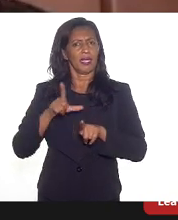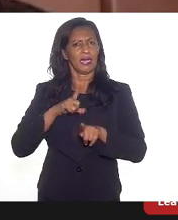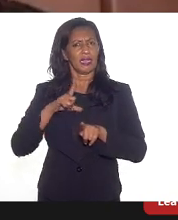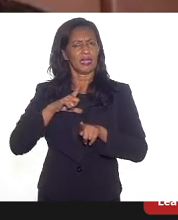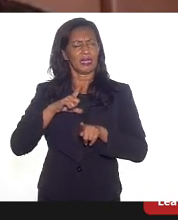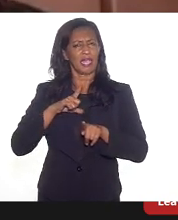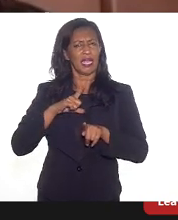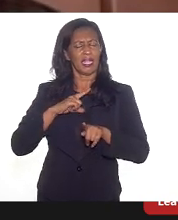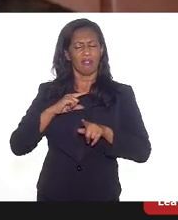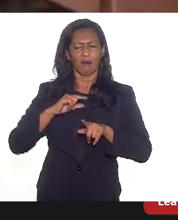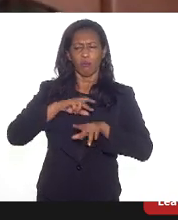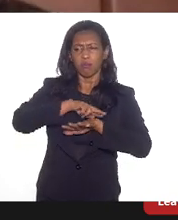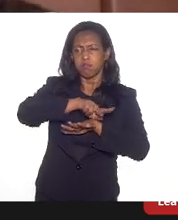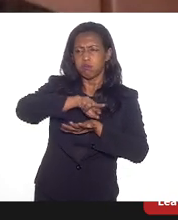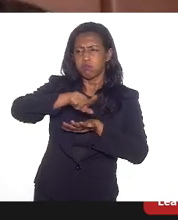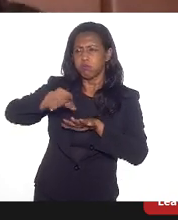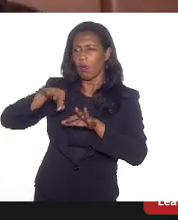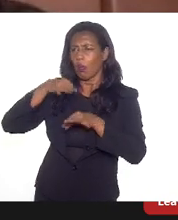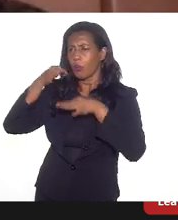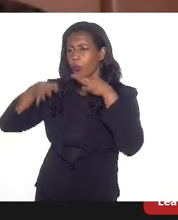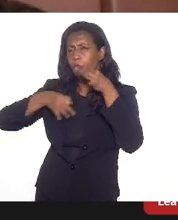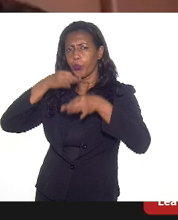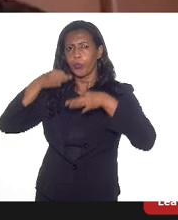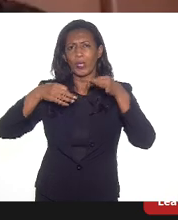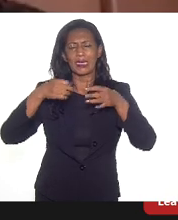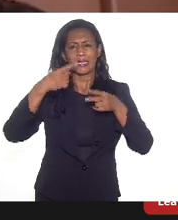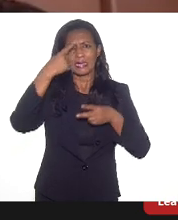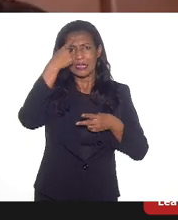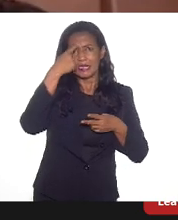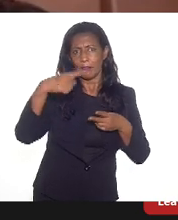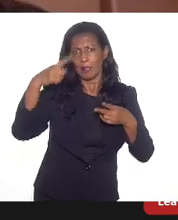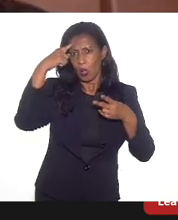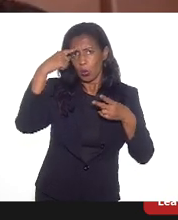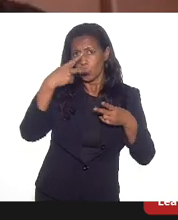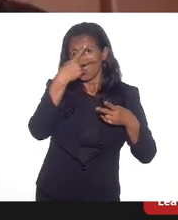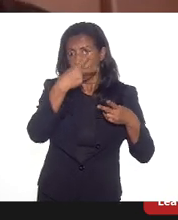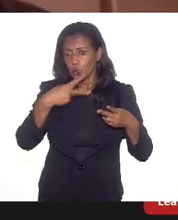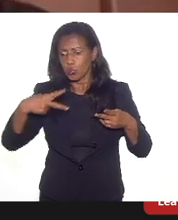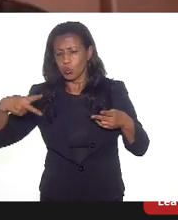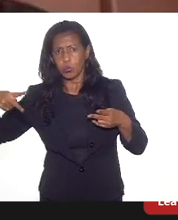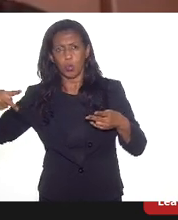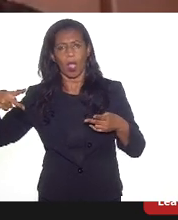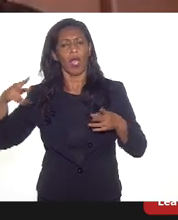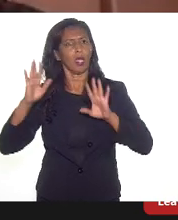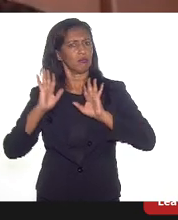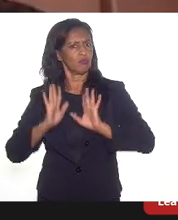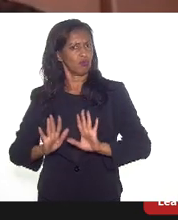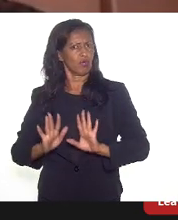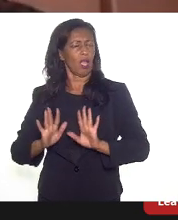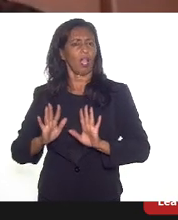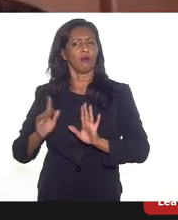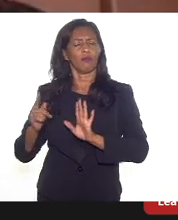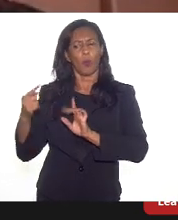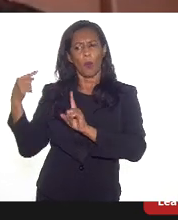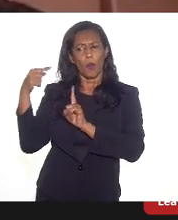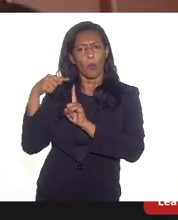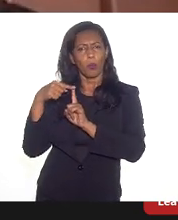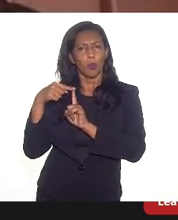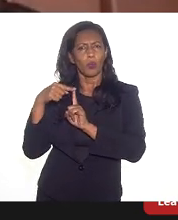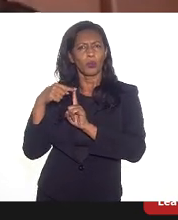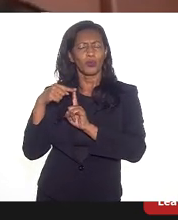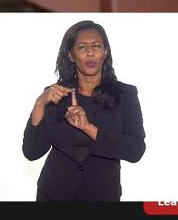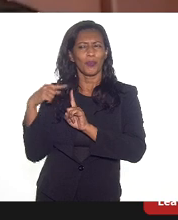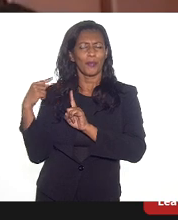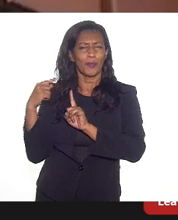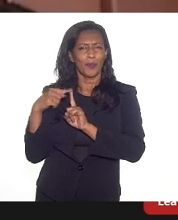questões. Tivemos, nas últimas duas semanas, um ponto muito delicado no Estado do Rio de